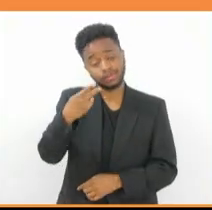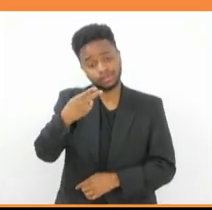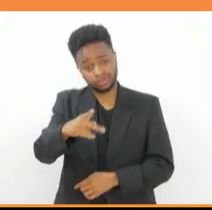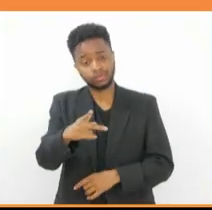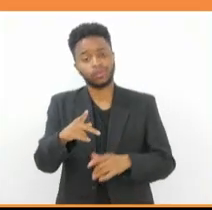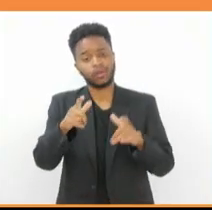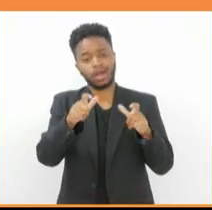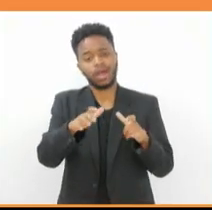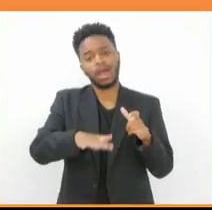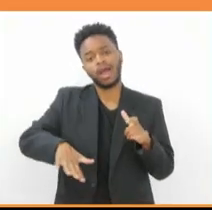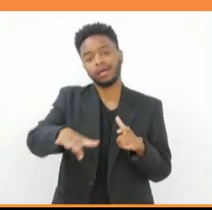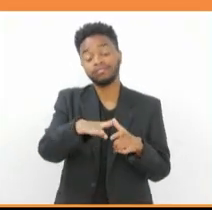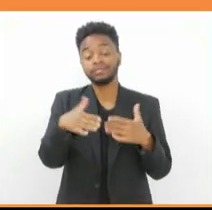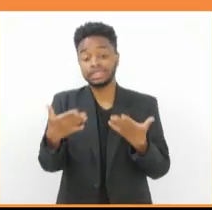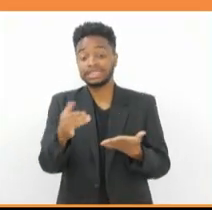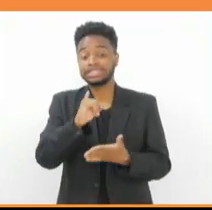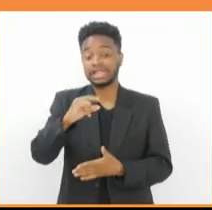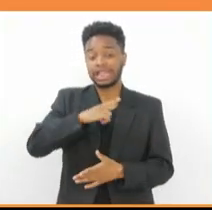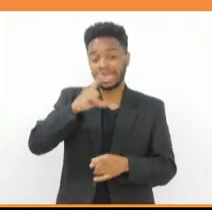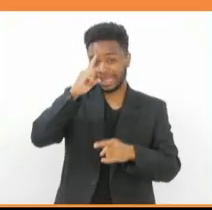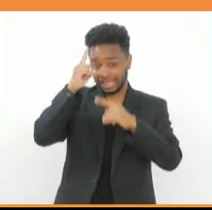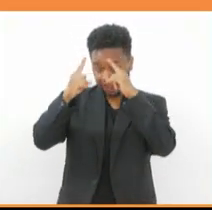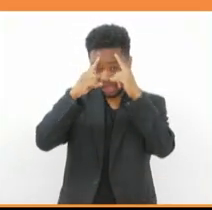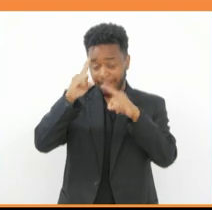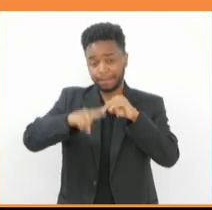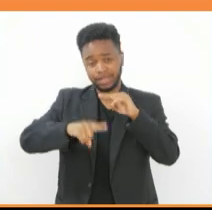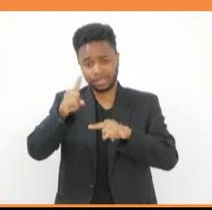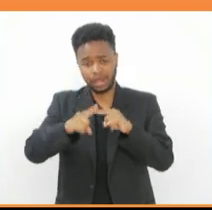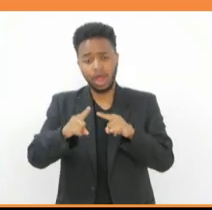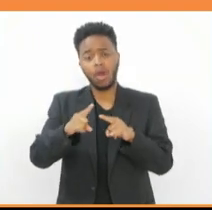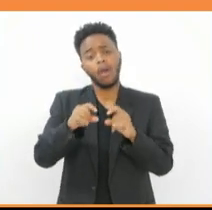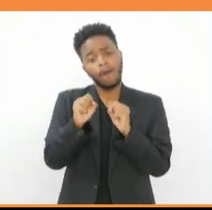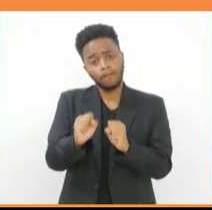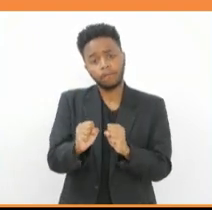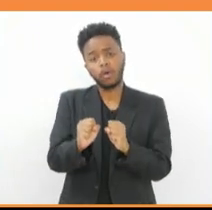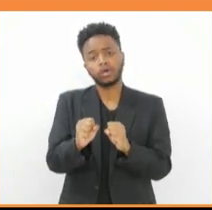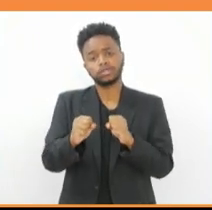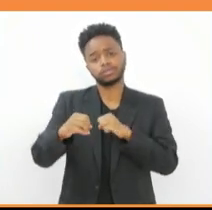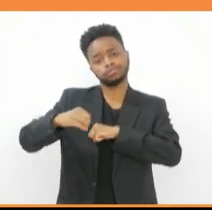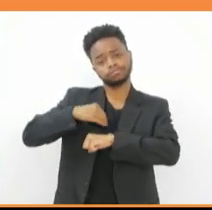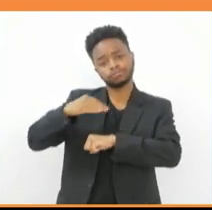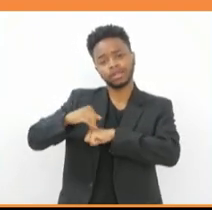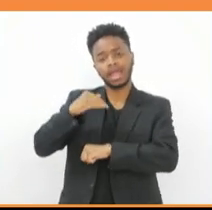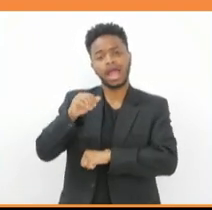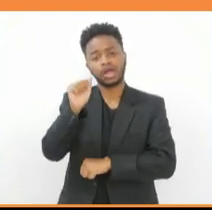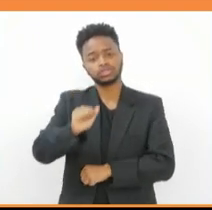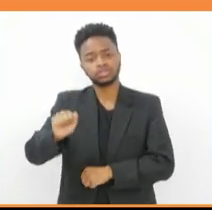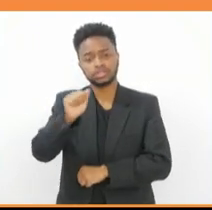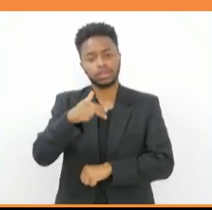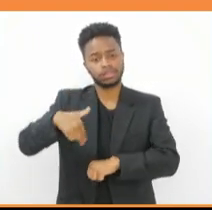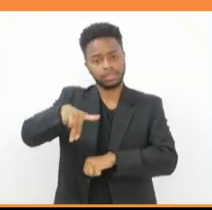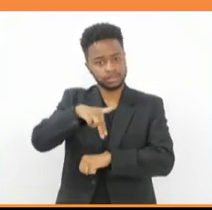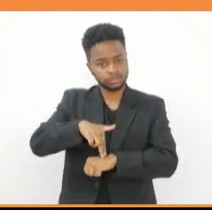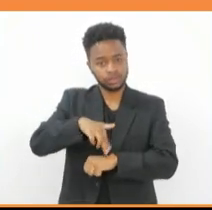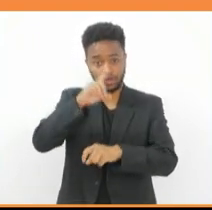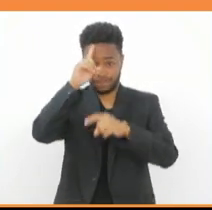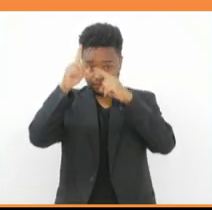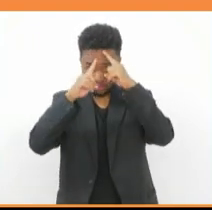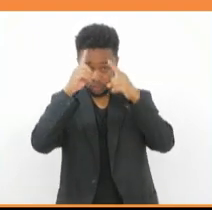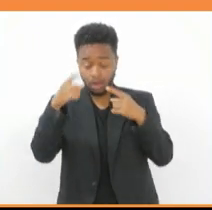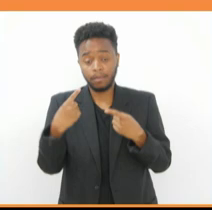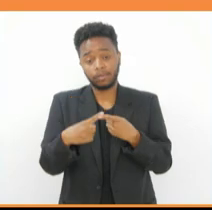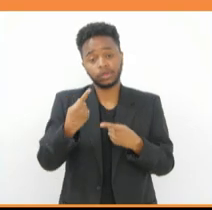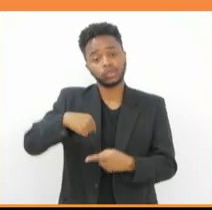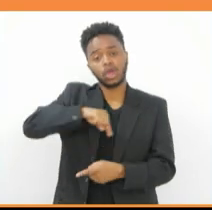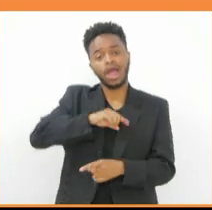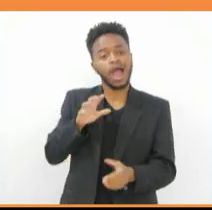falo, se vocês tiveram ideias, produtos criativos, podem passar aqui para a Associação Nacional dos Inventores, que a gente te ajuda não só